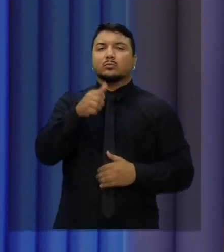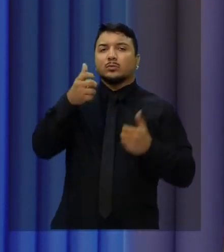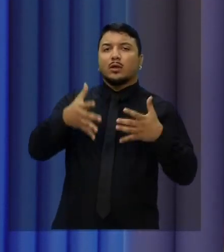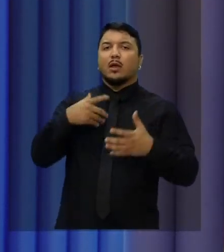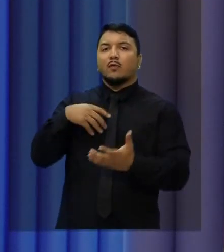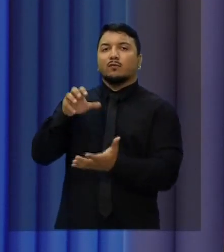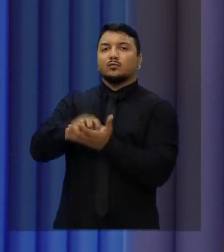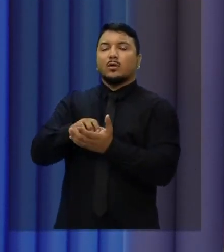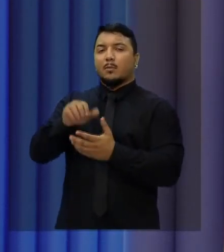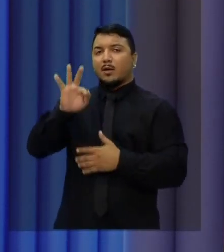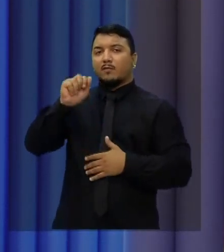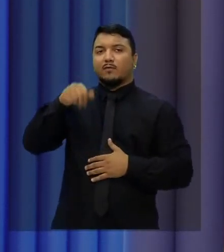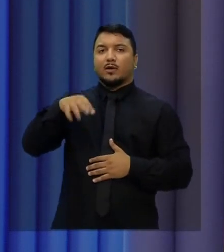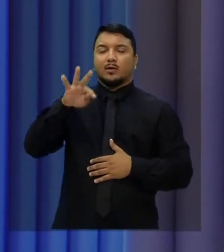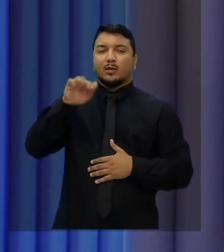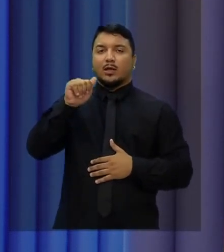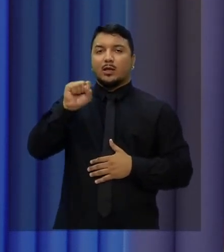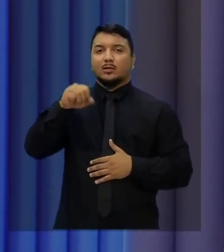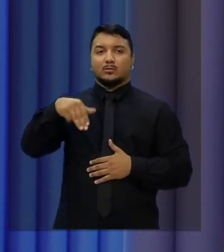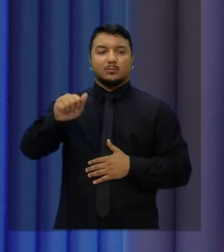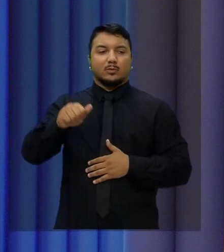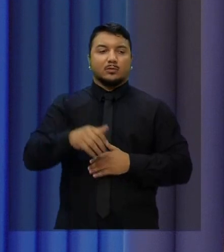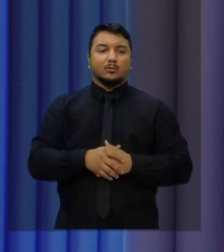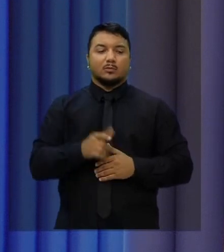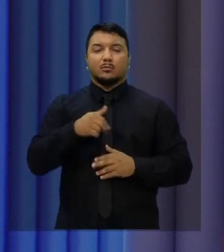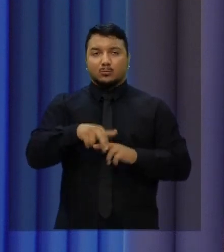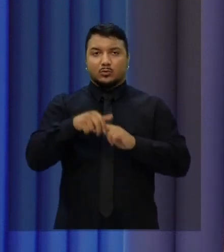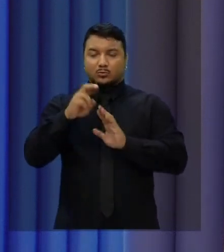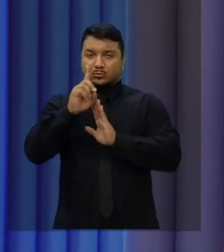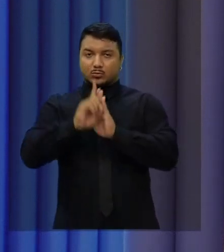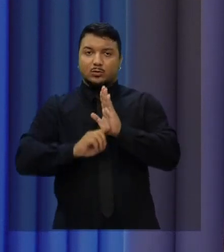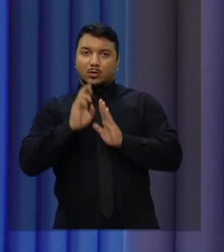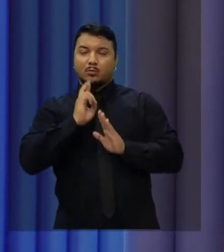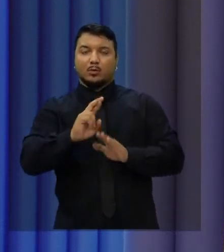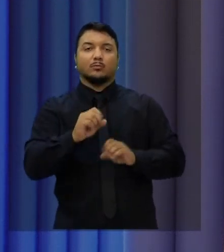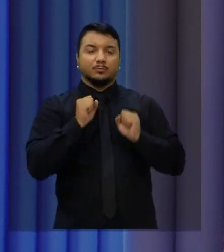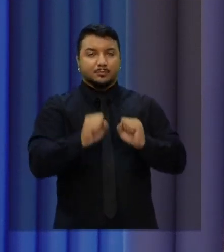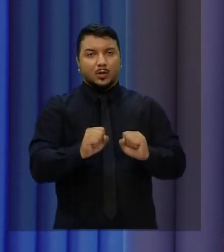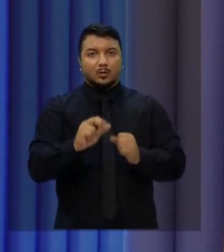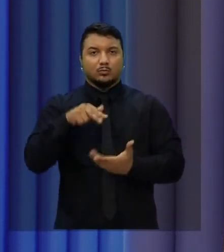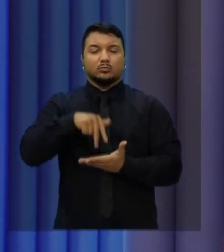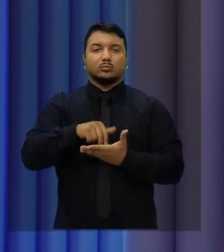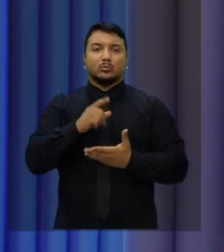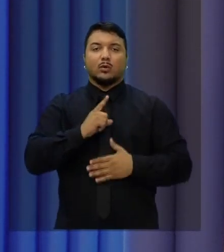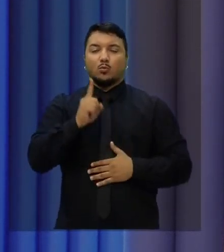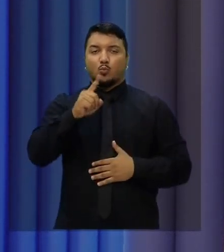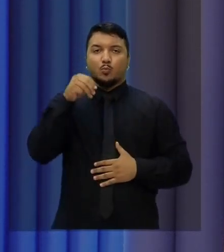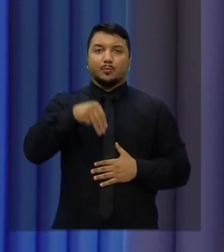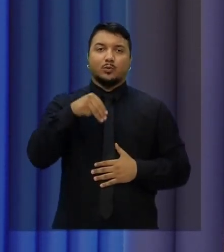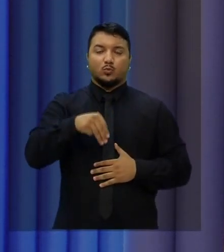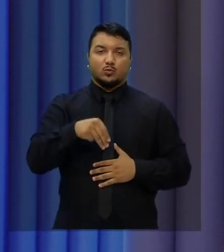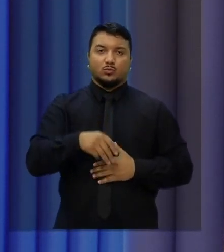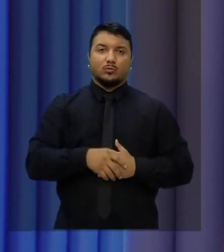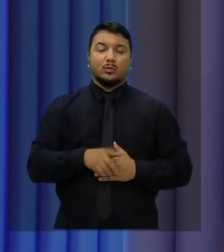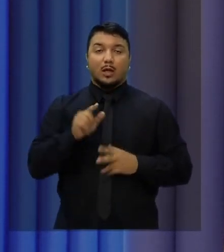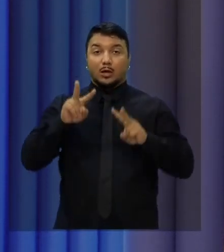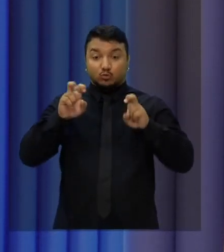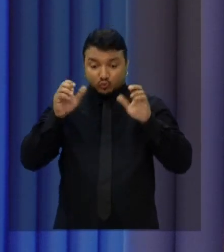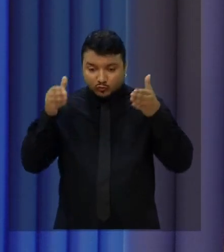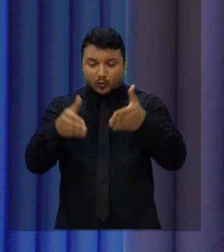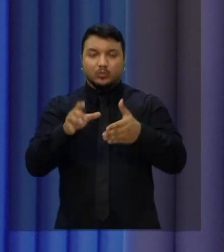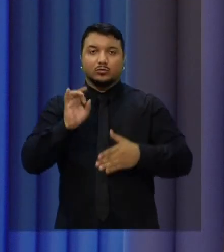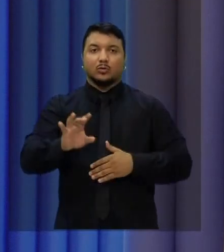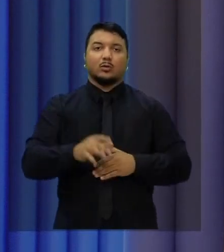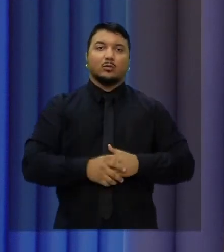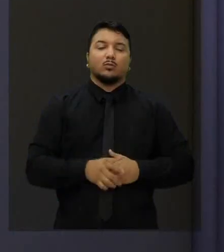funcionário fantasma. O pedido, então, de direito de resposta foi concedido e deve ser respondido apenas sobre esse tema.